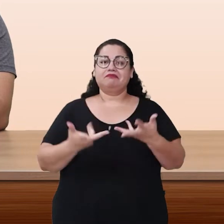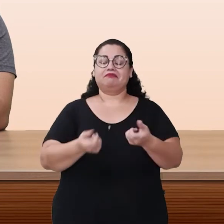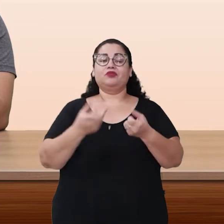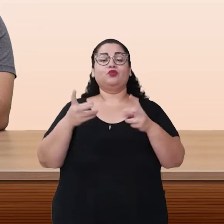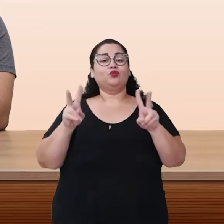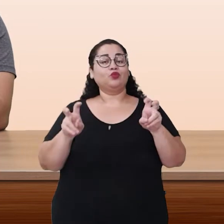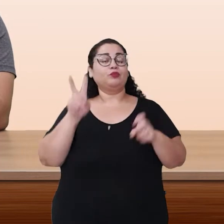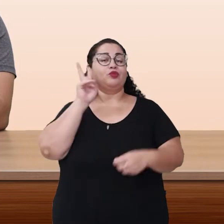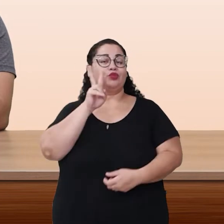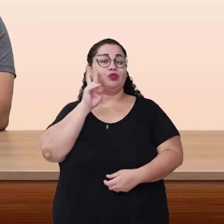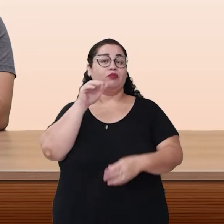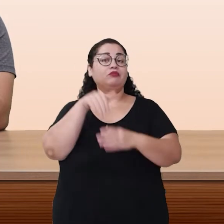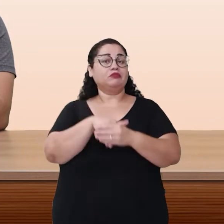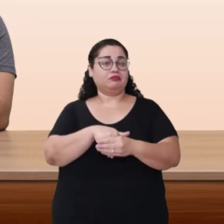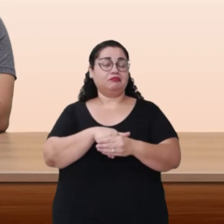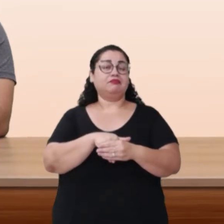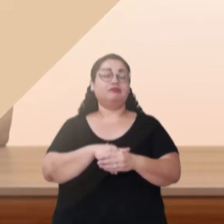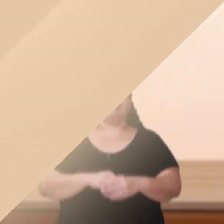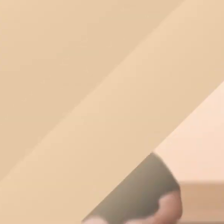sobre a história do voto.